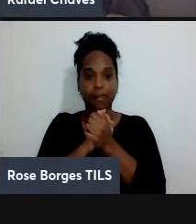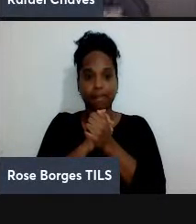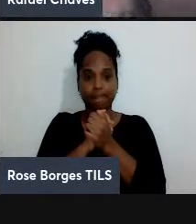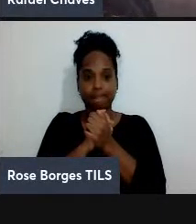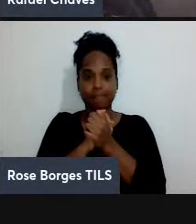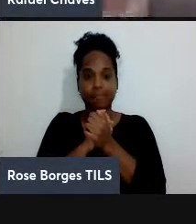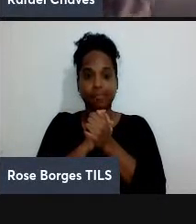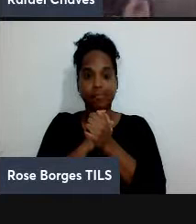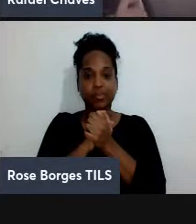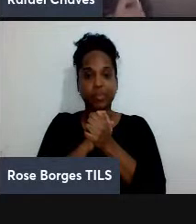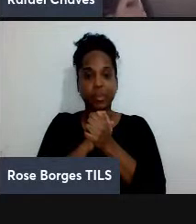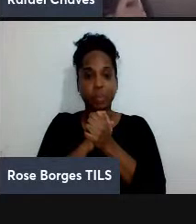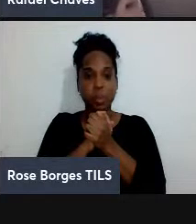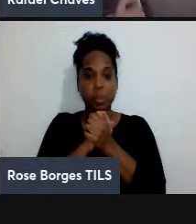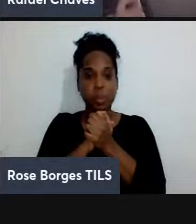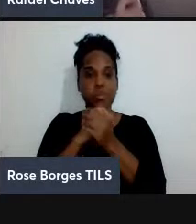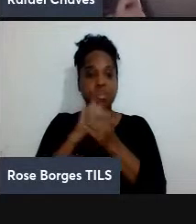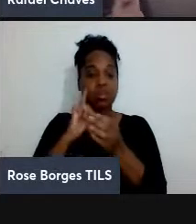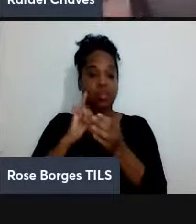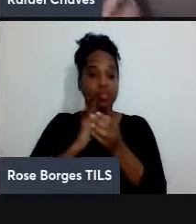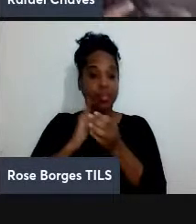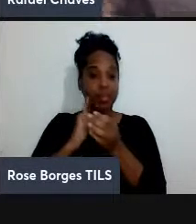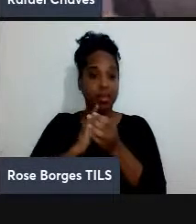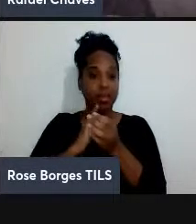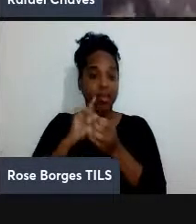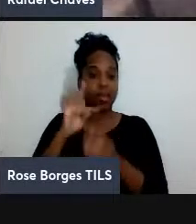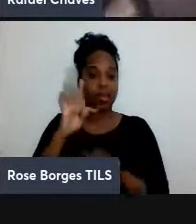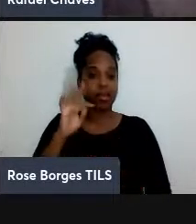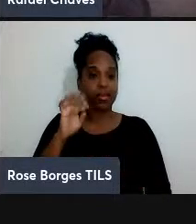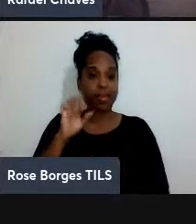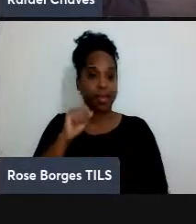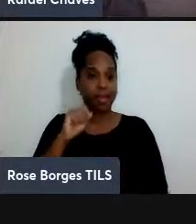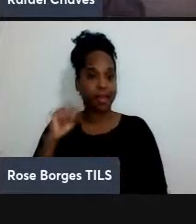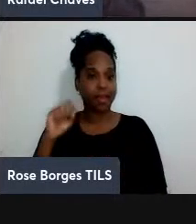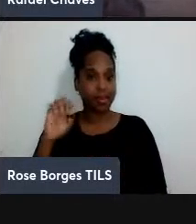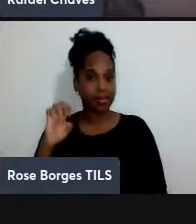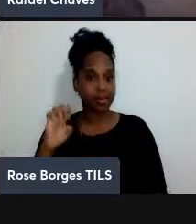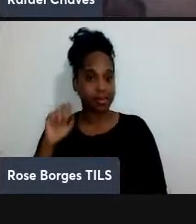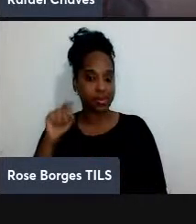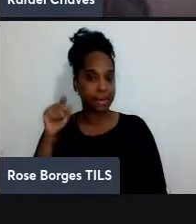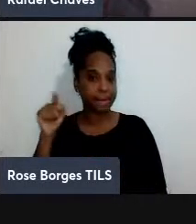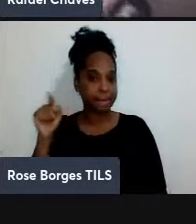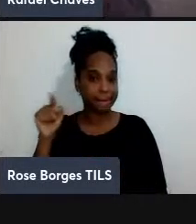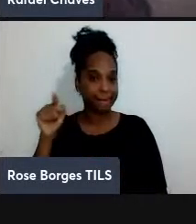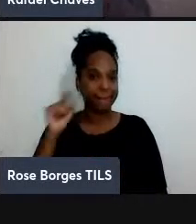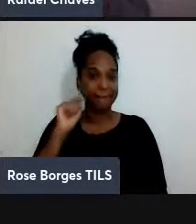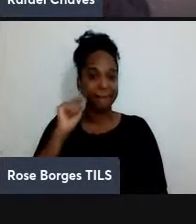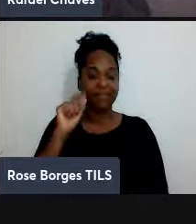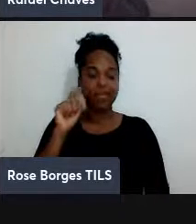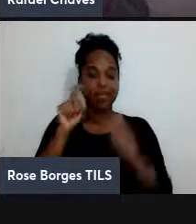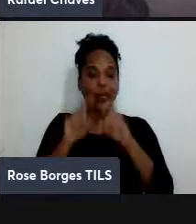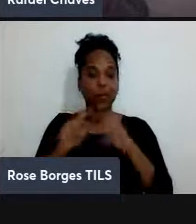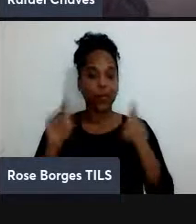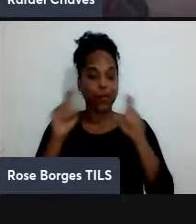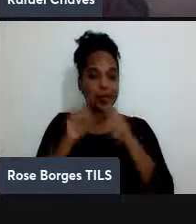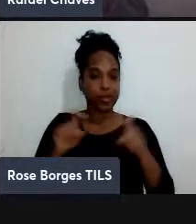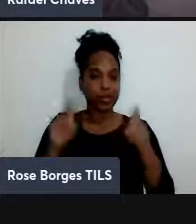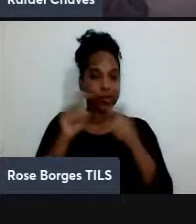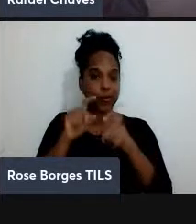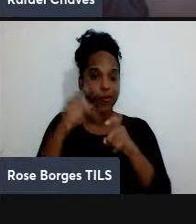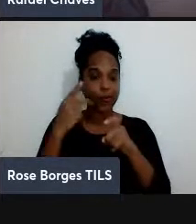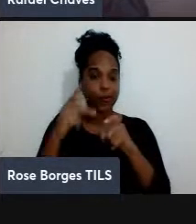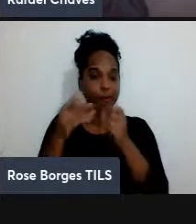então essa é a tese do Deutsch de que os computadores no seu nível mais